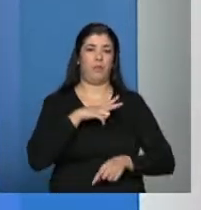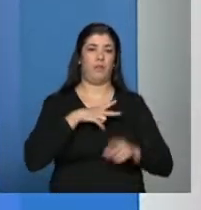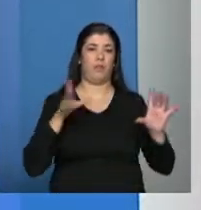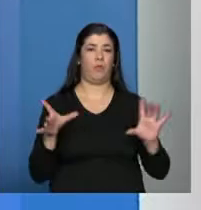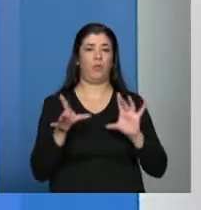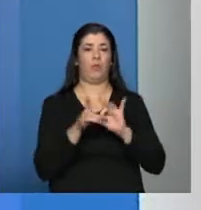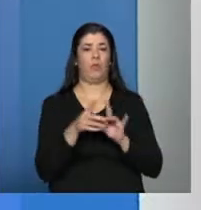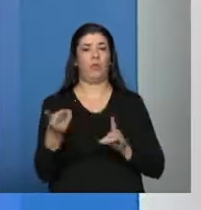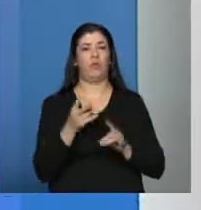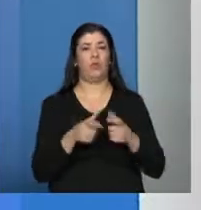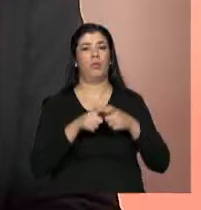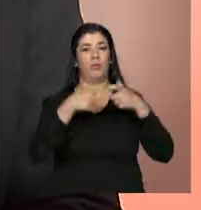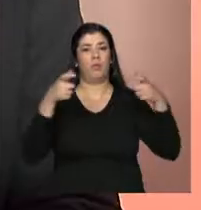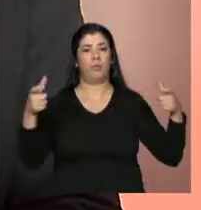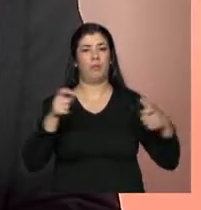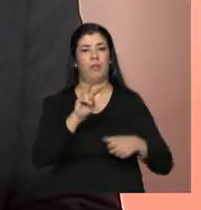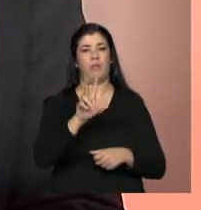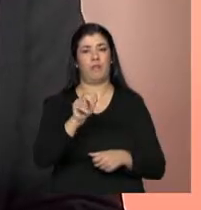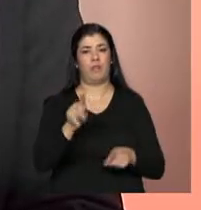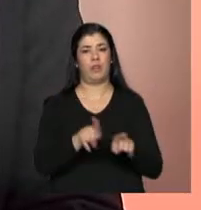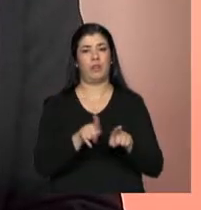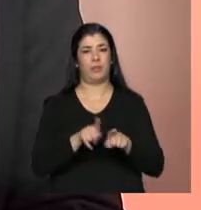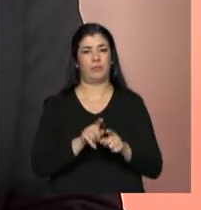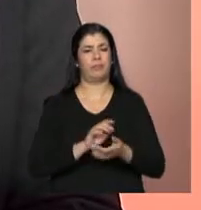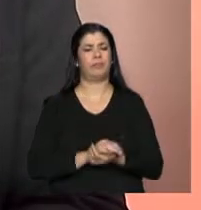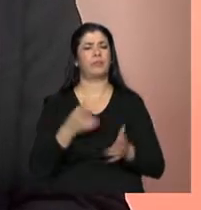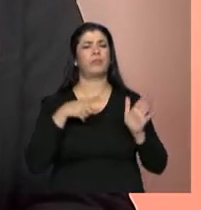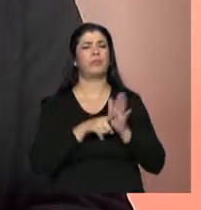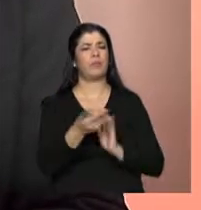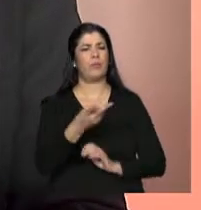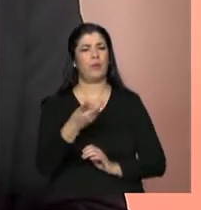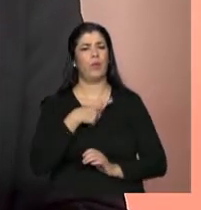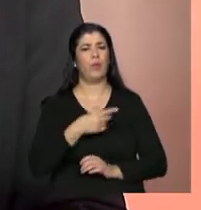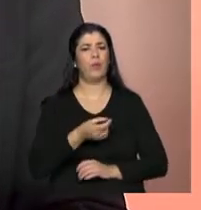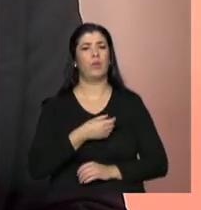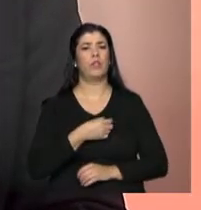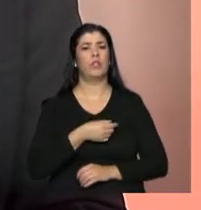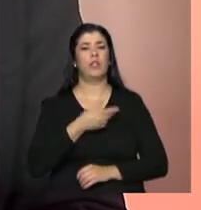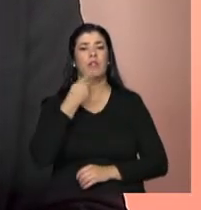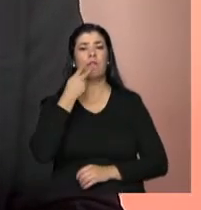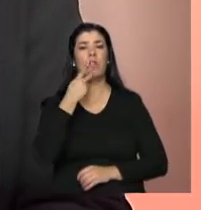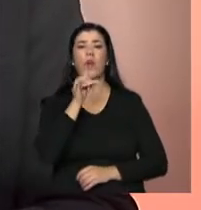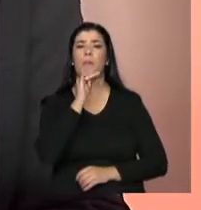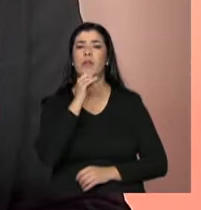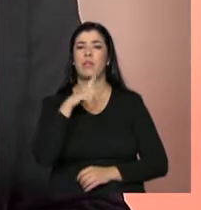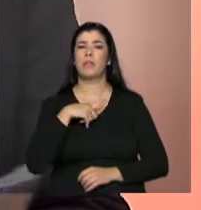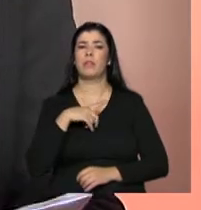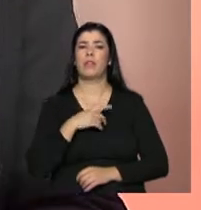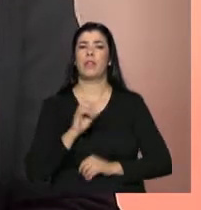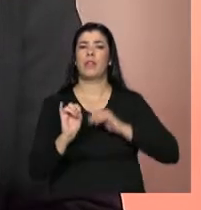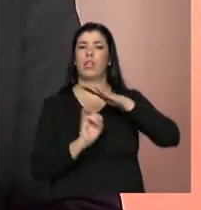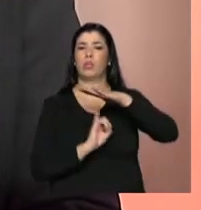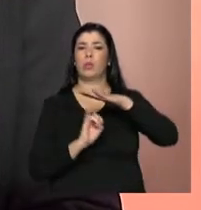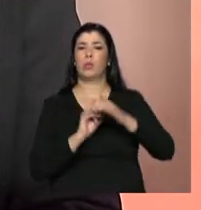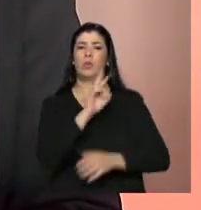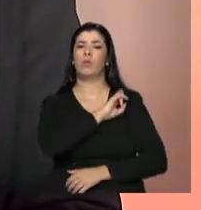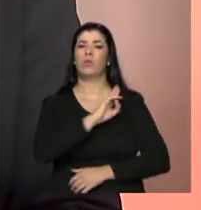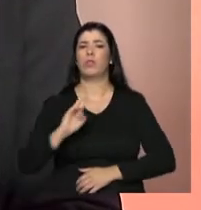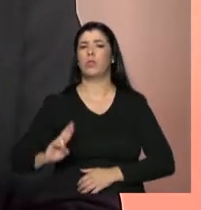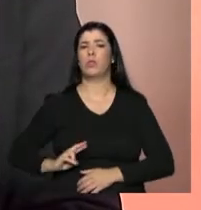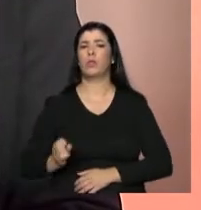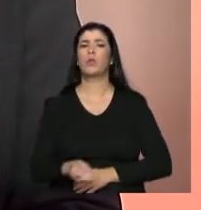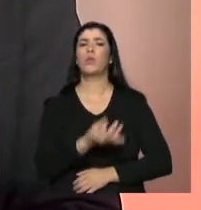cobertura da assistência. Bom, vocês citaram como exemplo, por exemplo, em entidades religiosas, né? Que tipo de entidade pode fazer parte?